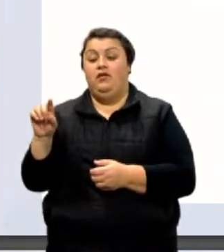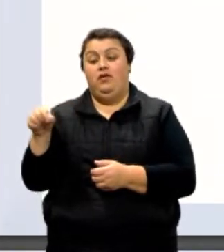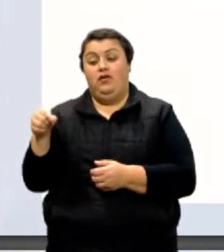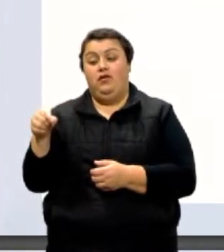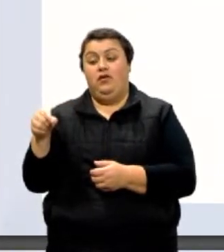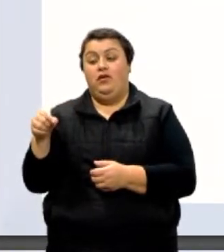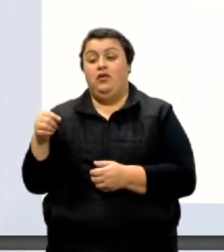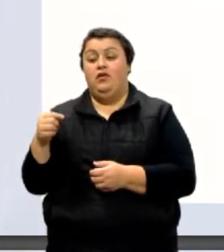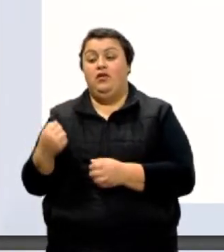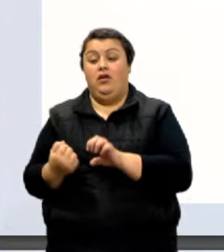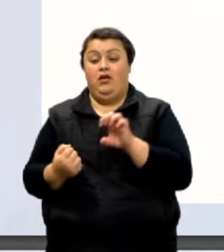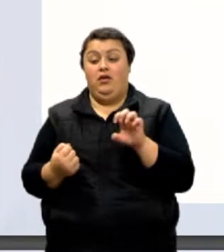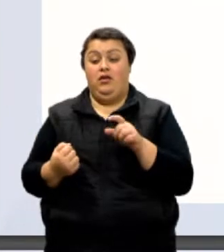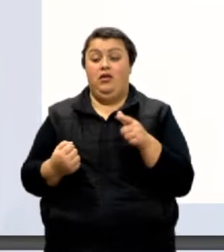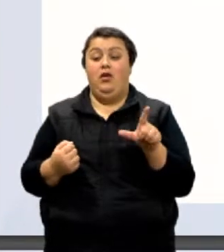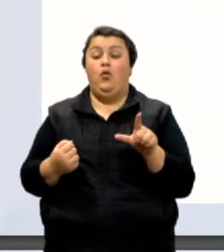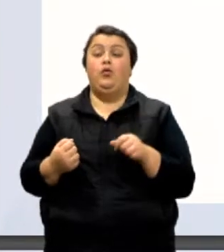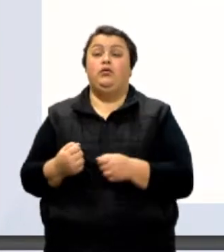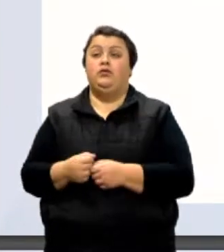coisa, deslocou para o outro faz outra.